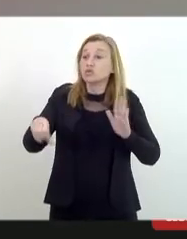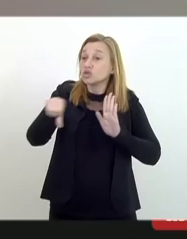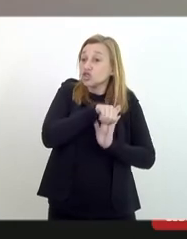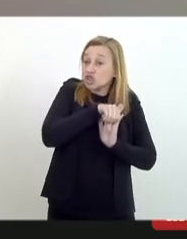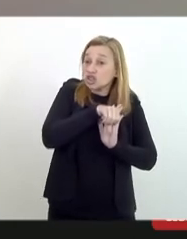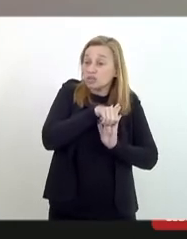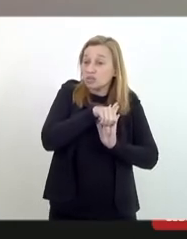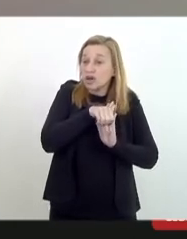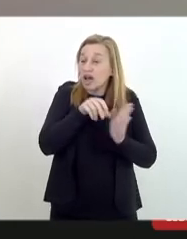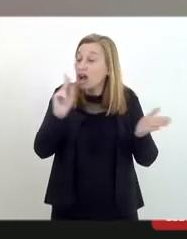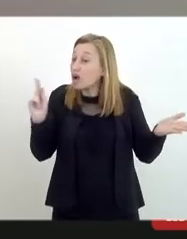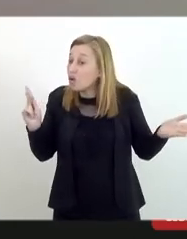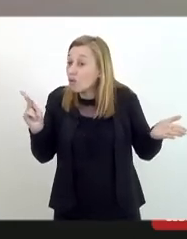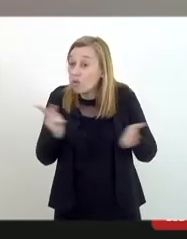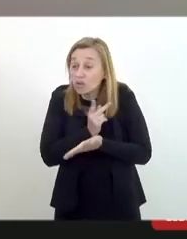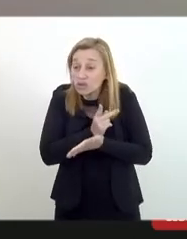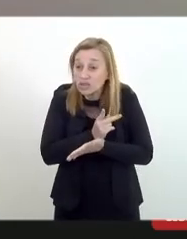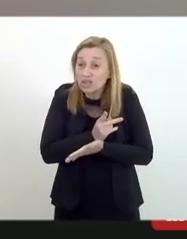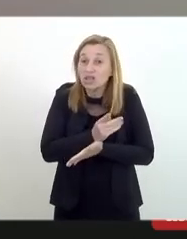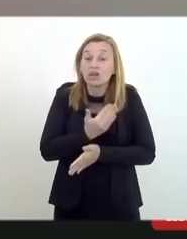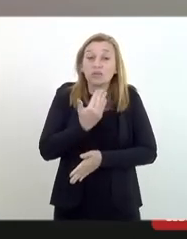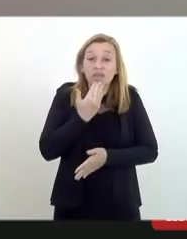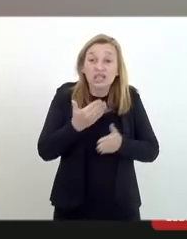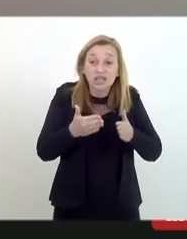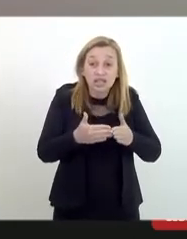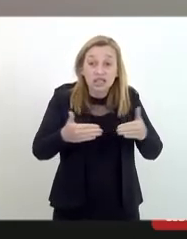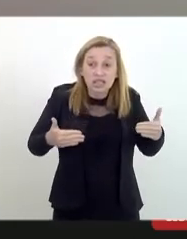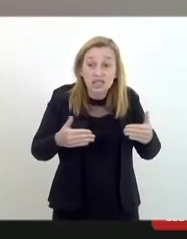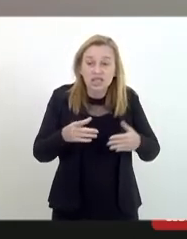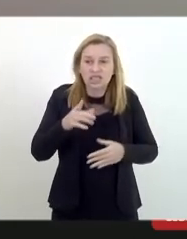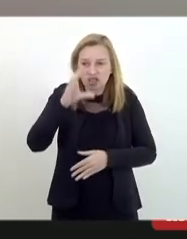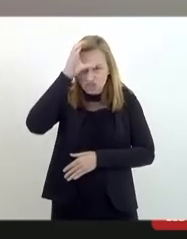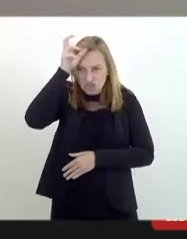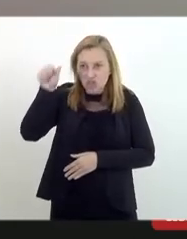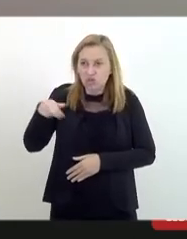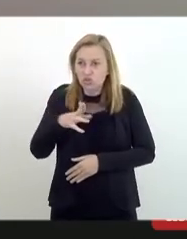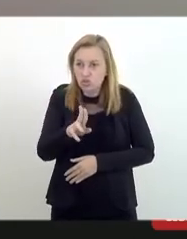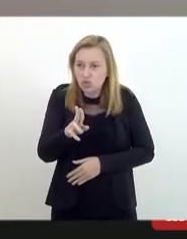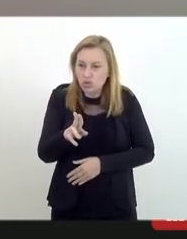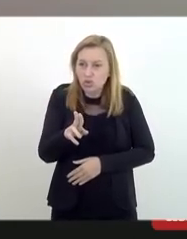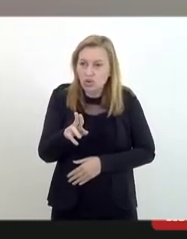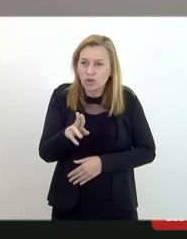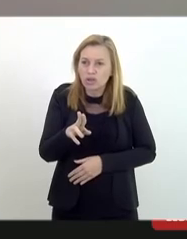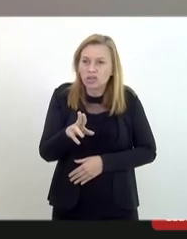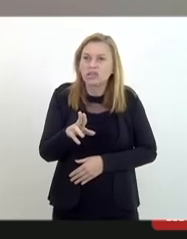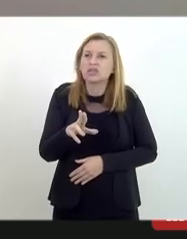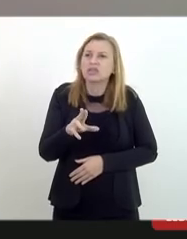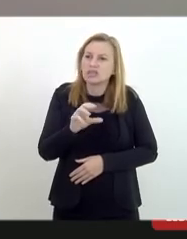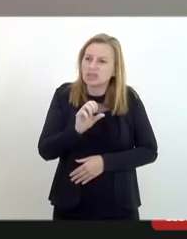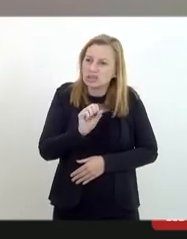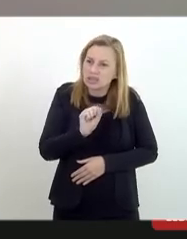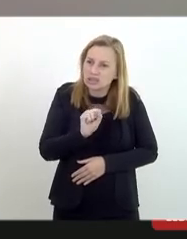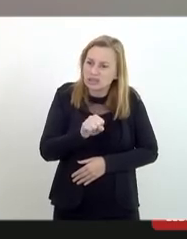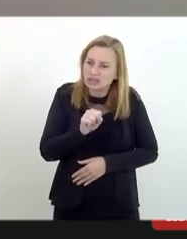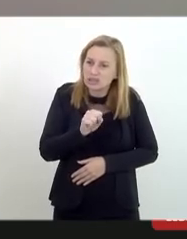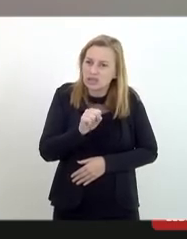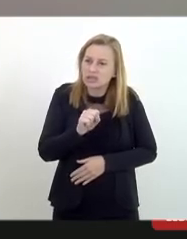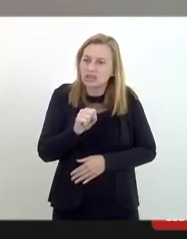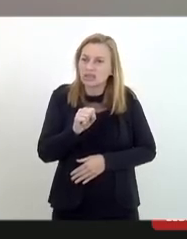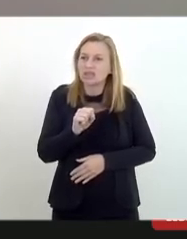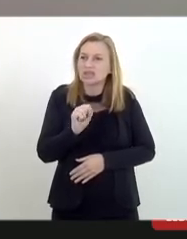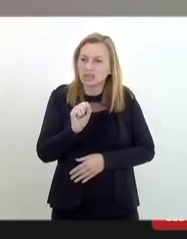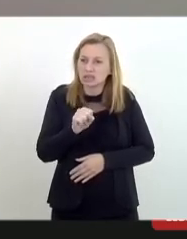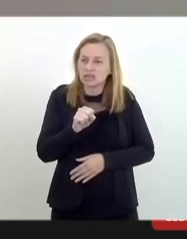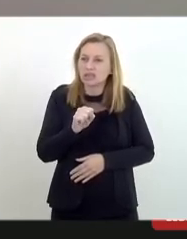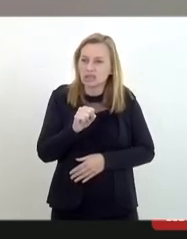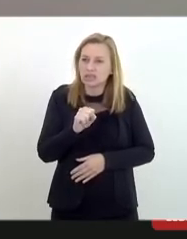acontecem sim eu queria pedir licença tia Ju existem sim dois pesos e duas medidas sim